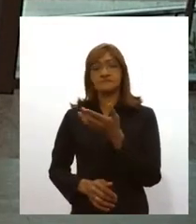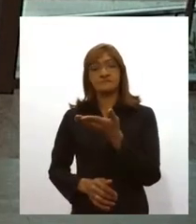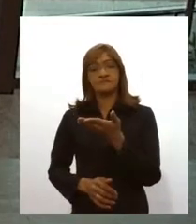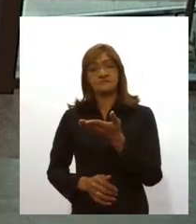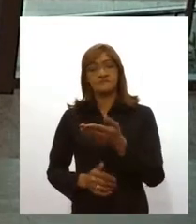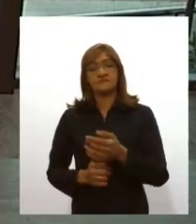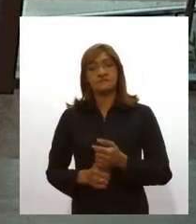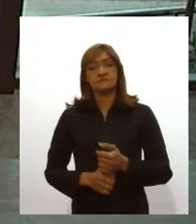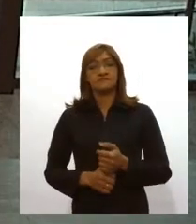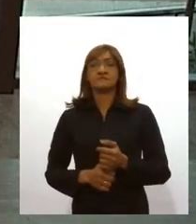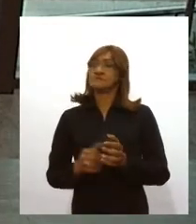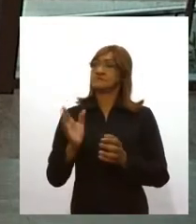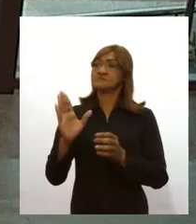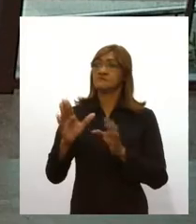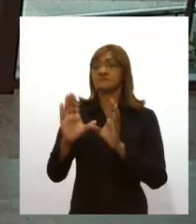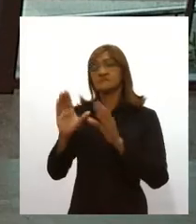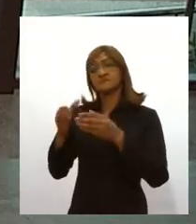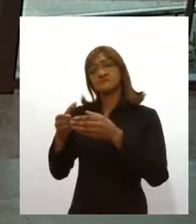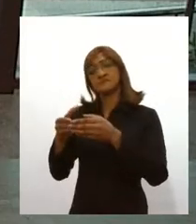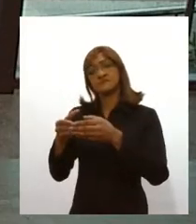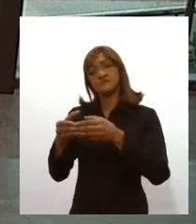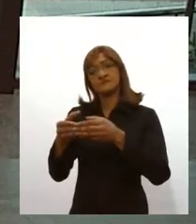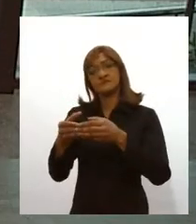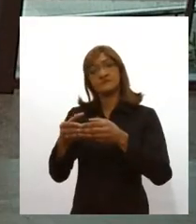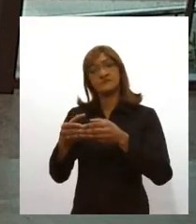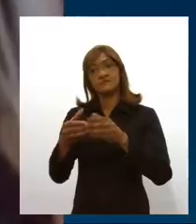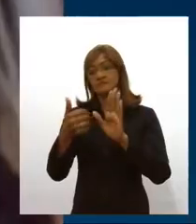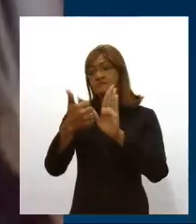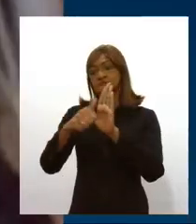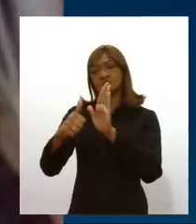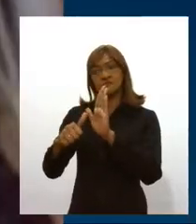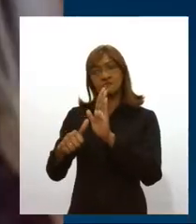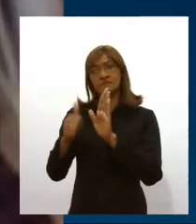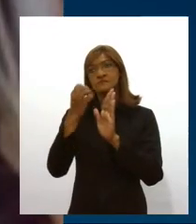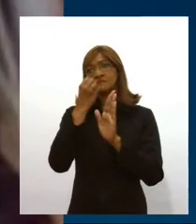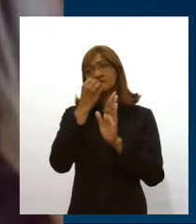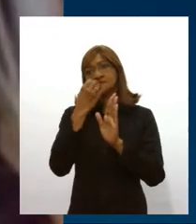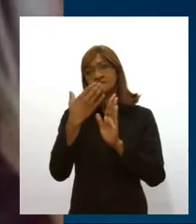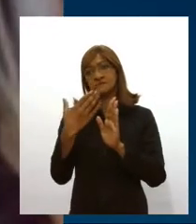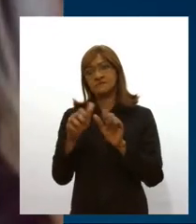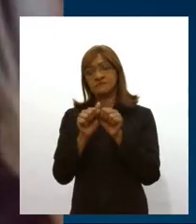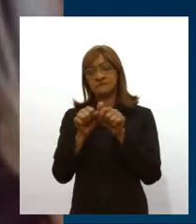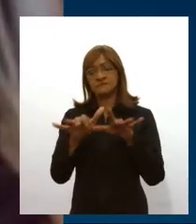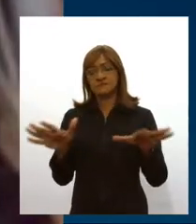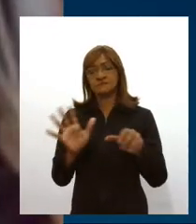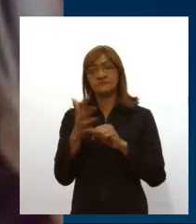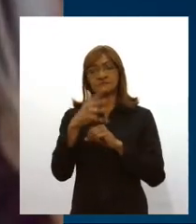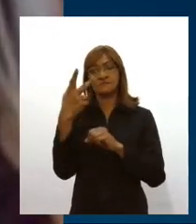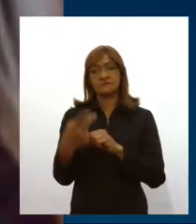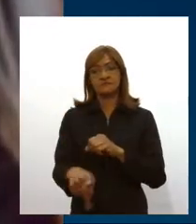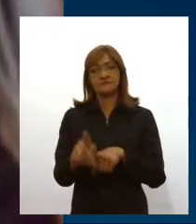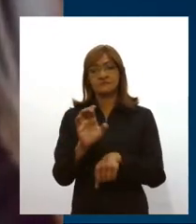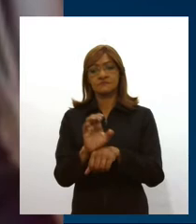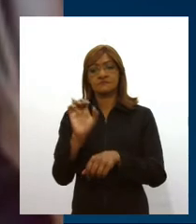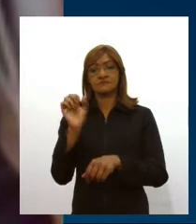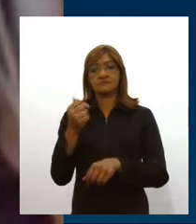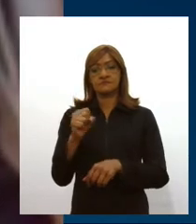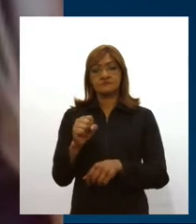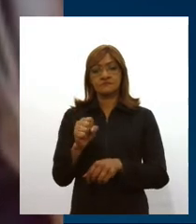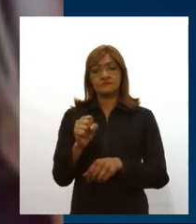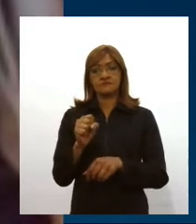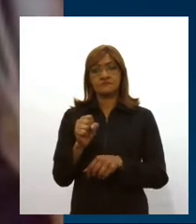O Comitê faz uma análise bastante ampla da epidemia no estado de Sergipe. Ele analisa um conjunto de